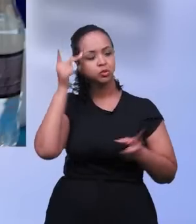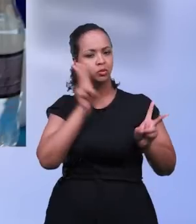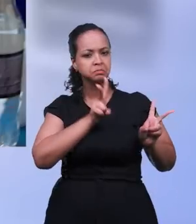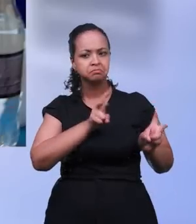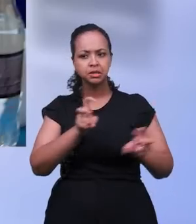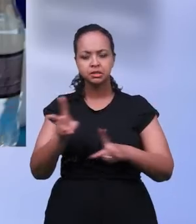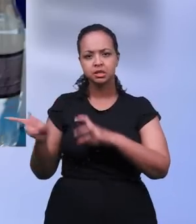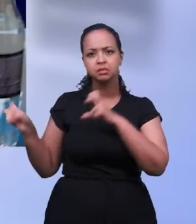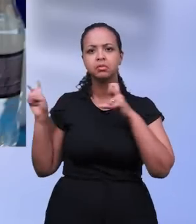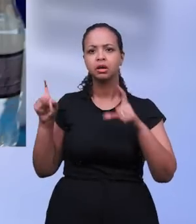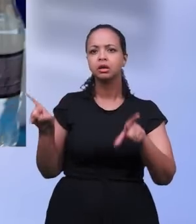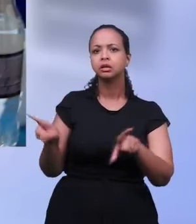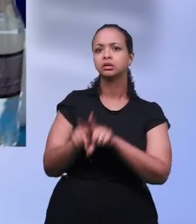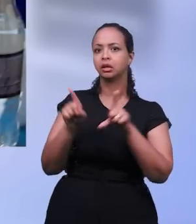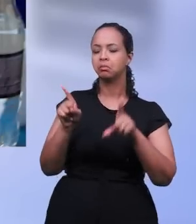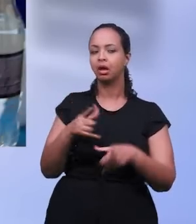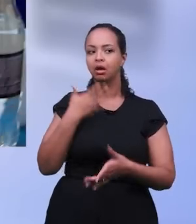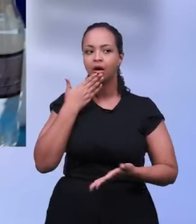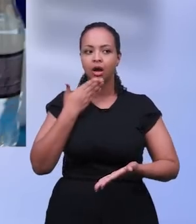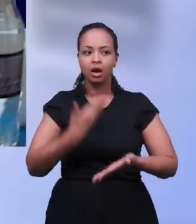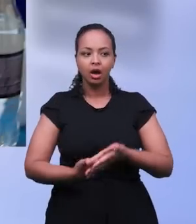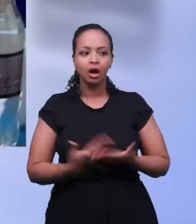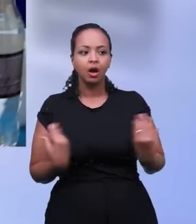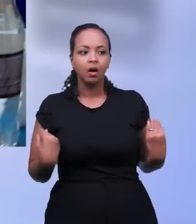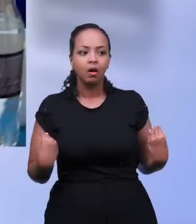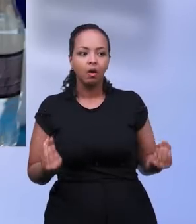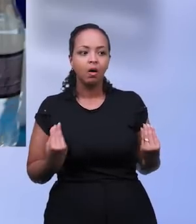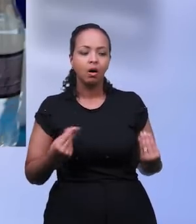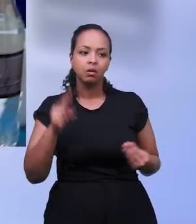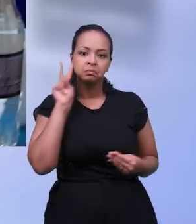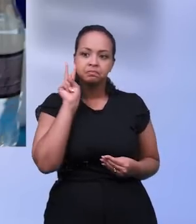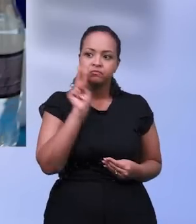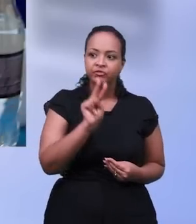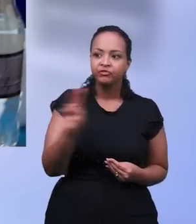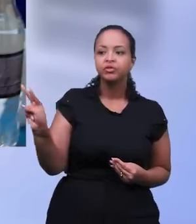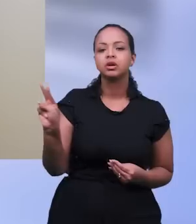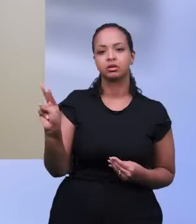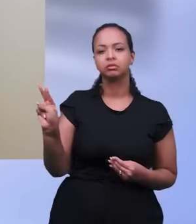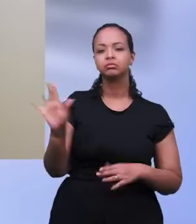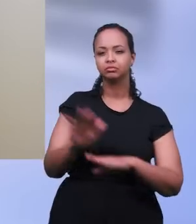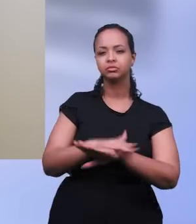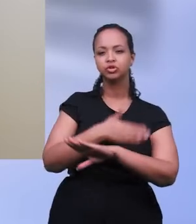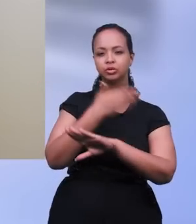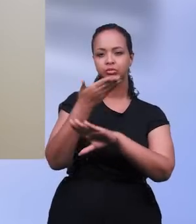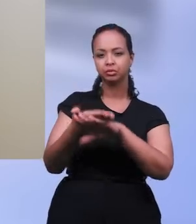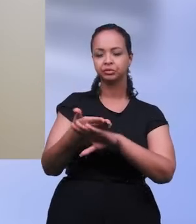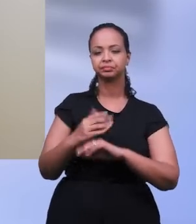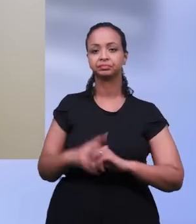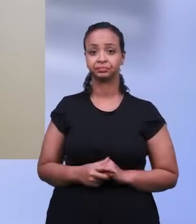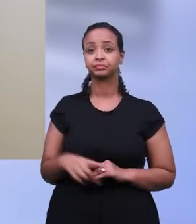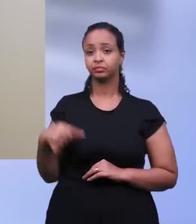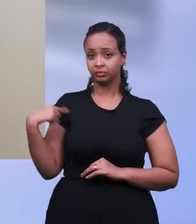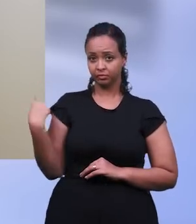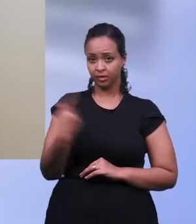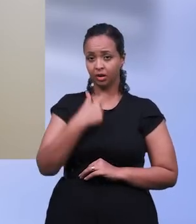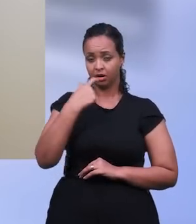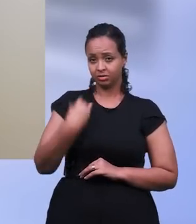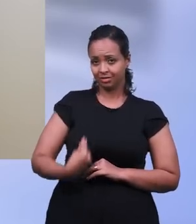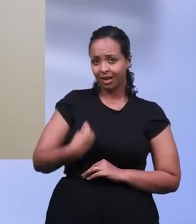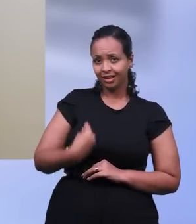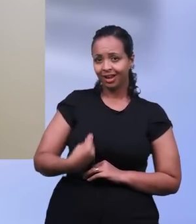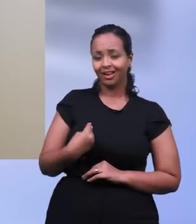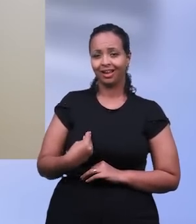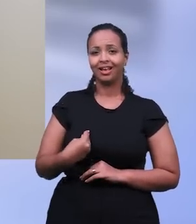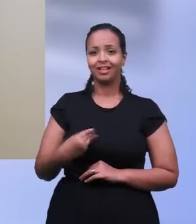expressões que foram trazidas para nós e as impressões do que as pessoas tiveram desse evento. Nós da Rádio